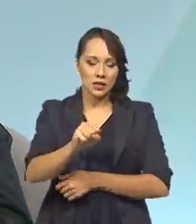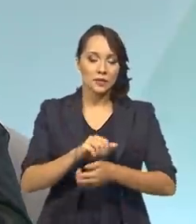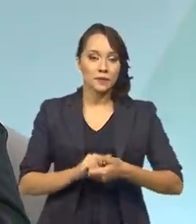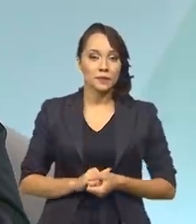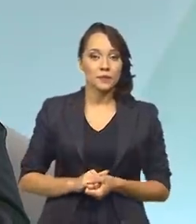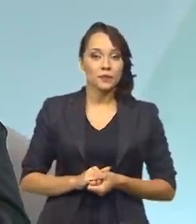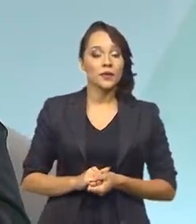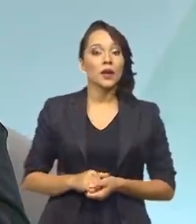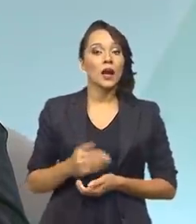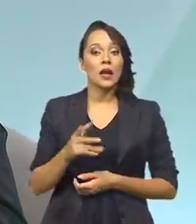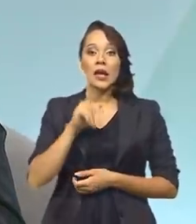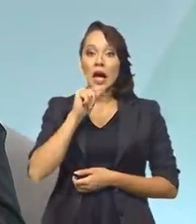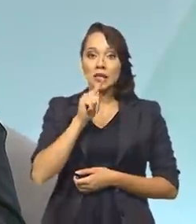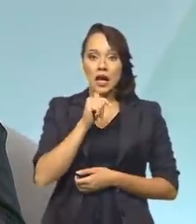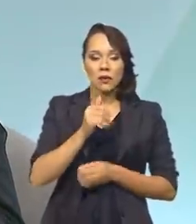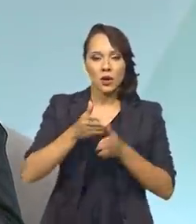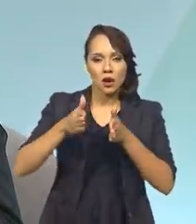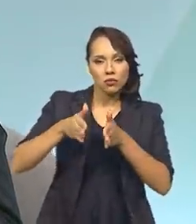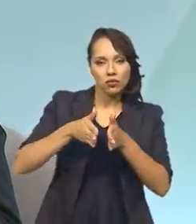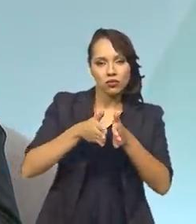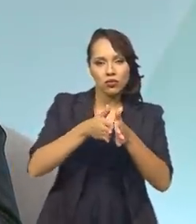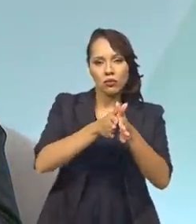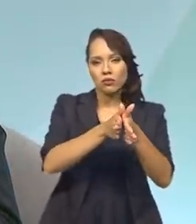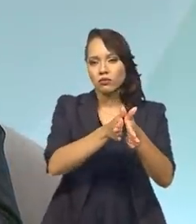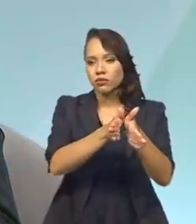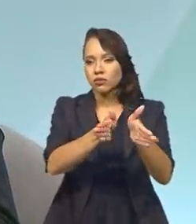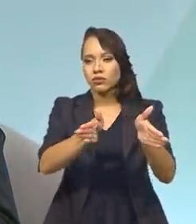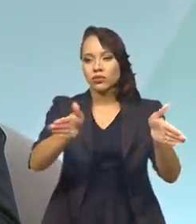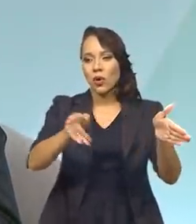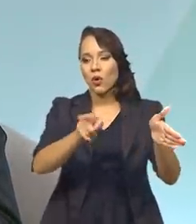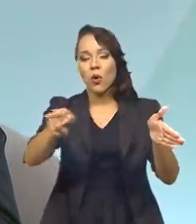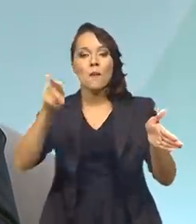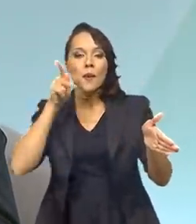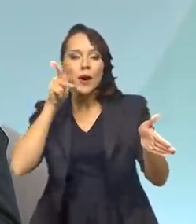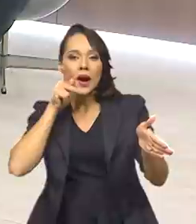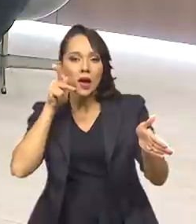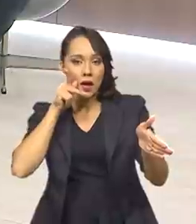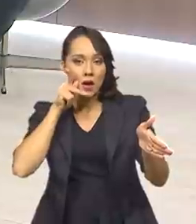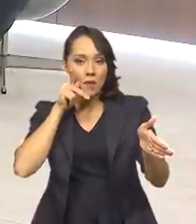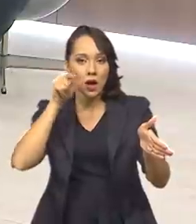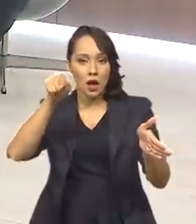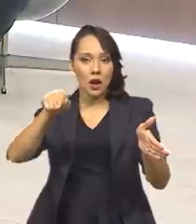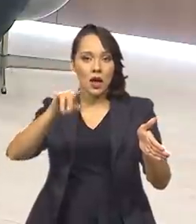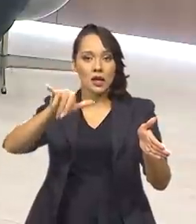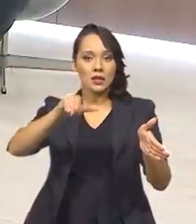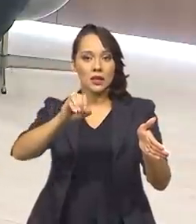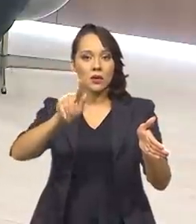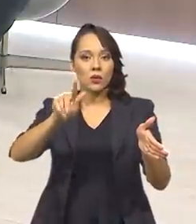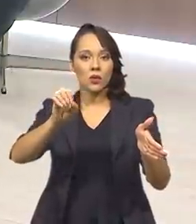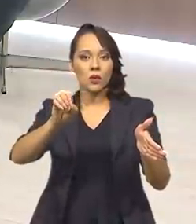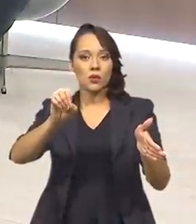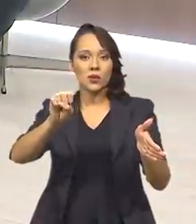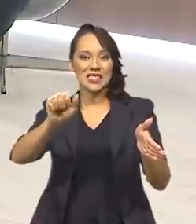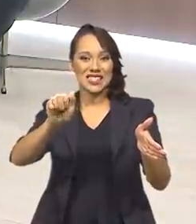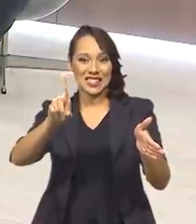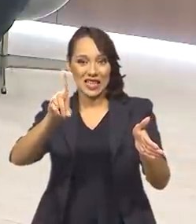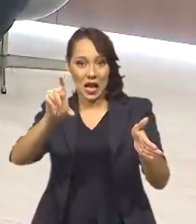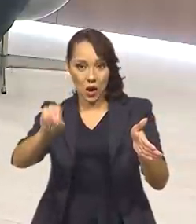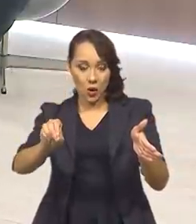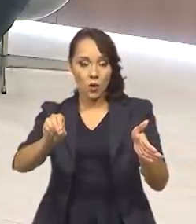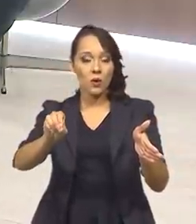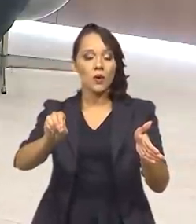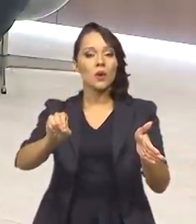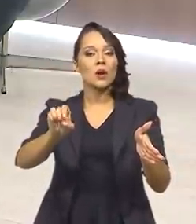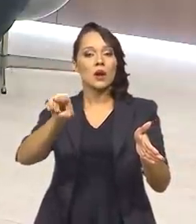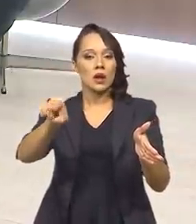você... A água bifurca. Uma parte volta para Paraíba, justamente em São Gonçalo, ali em São